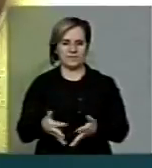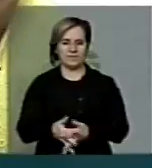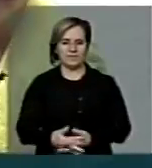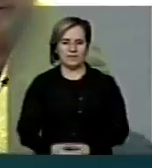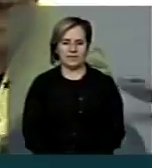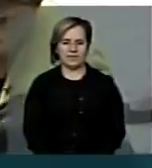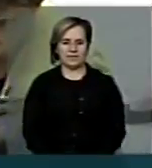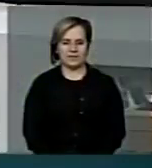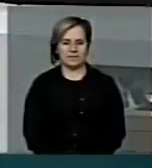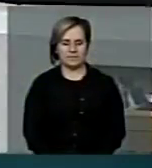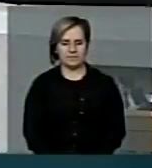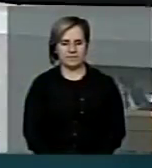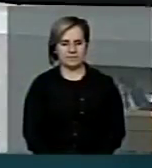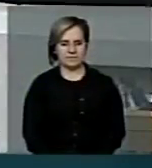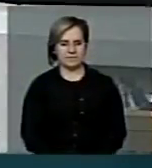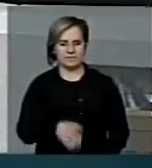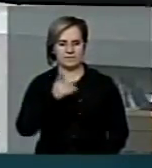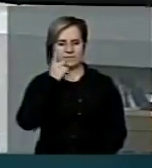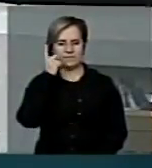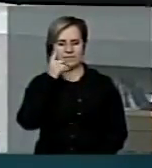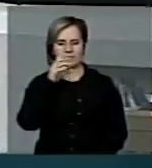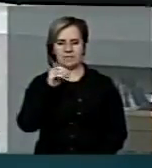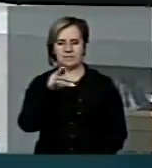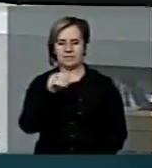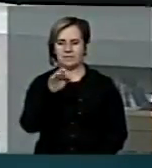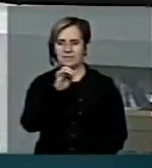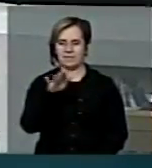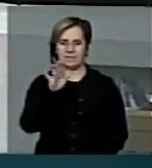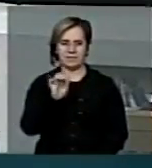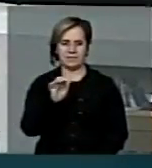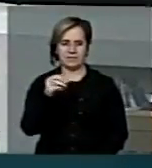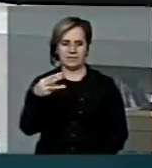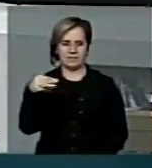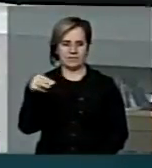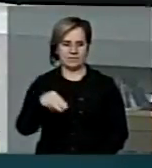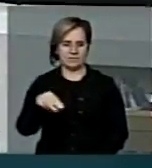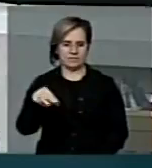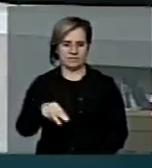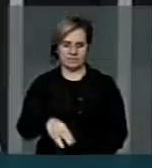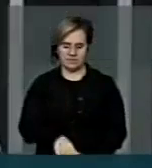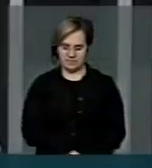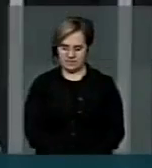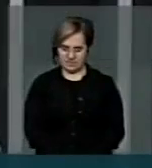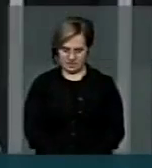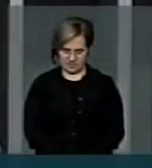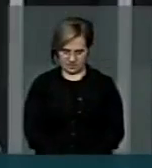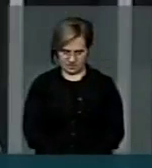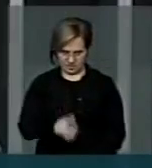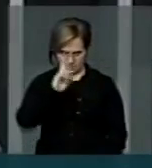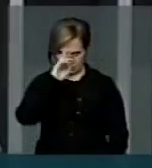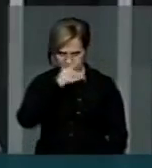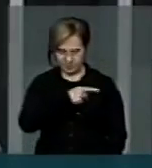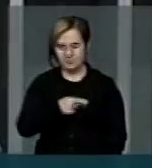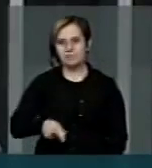Com a palavra o deputado Onorpe Santo Agostinho, três minutos. Pois não, presidente, senhoras e senhoras deputadas,